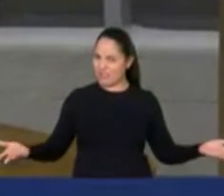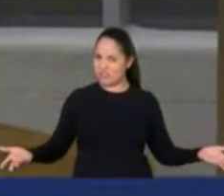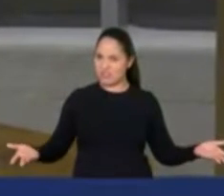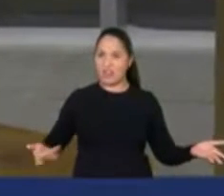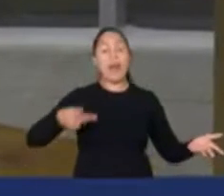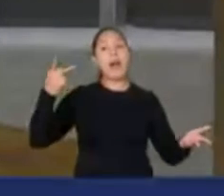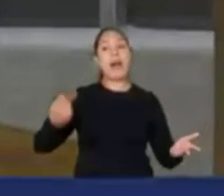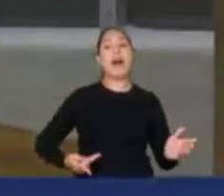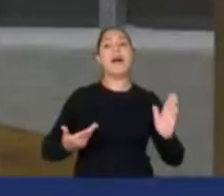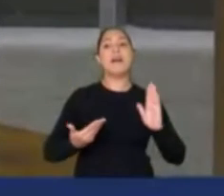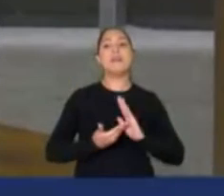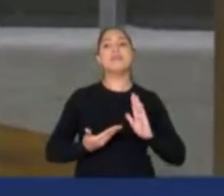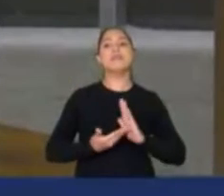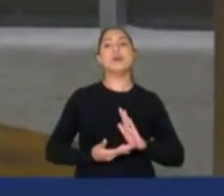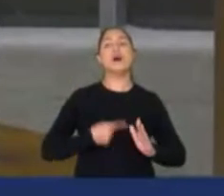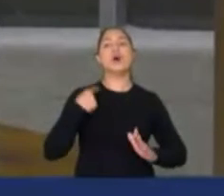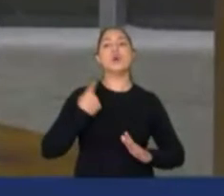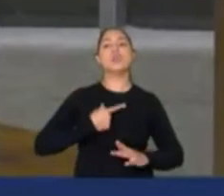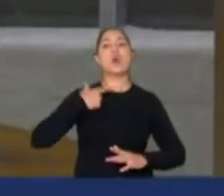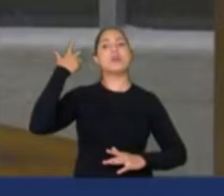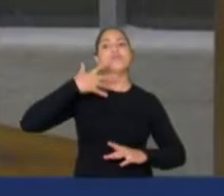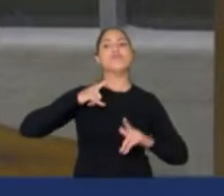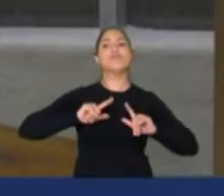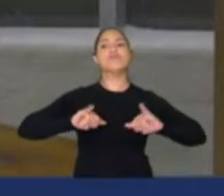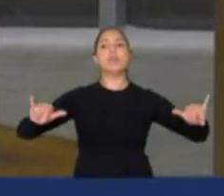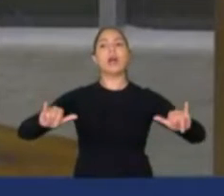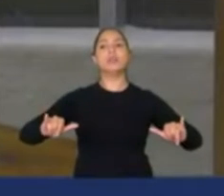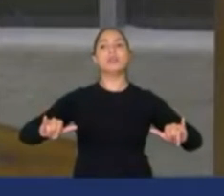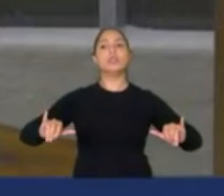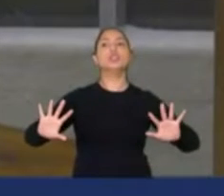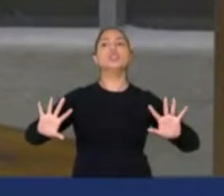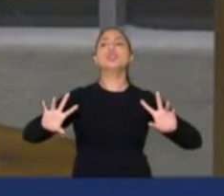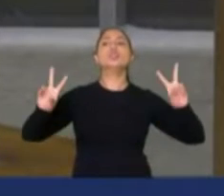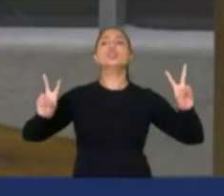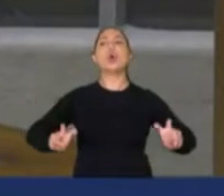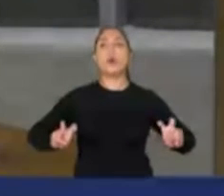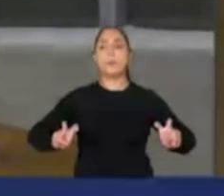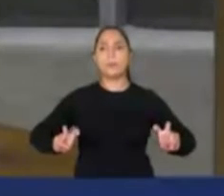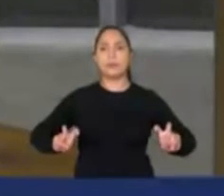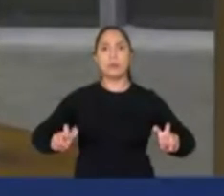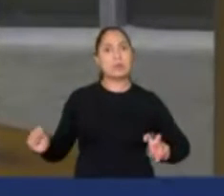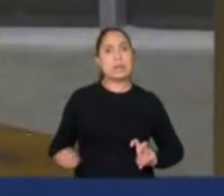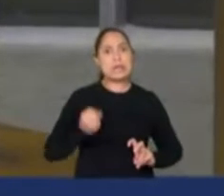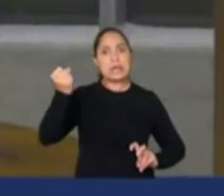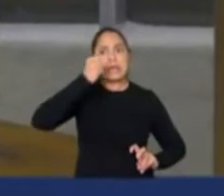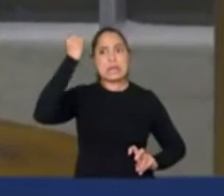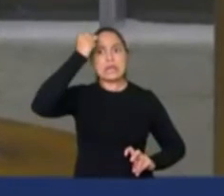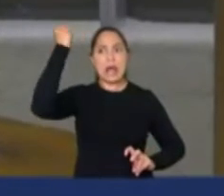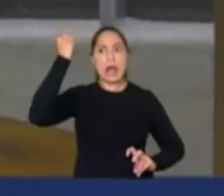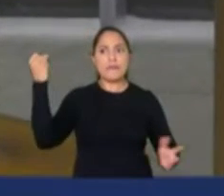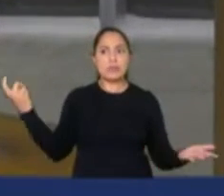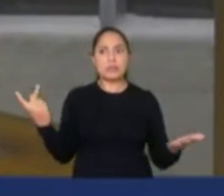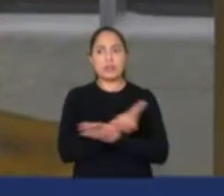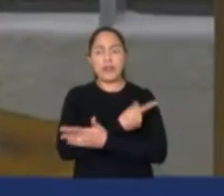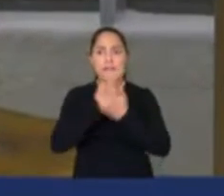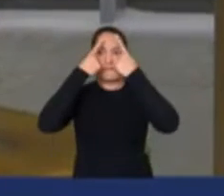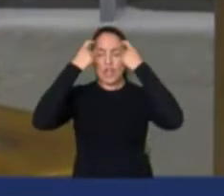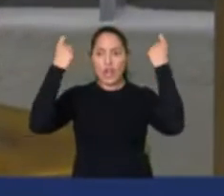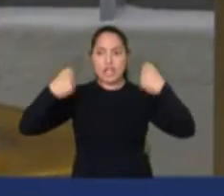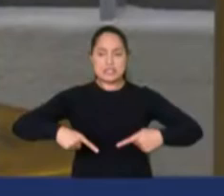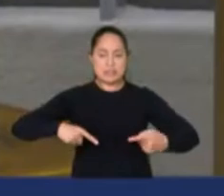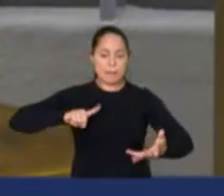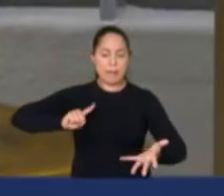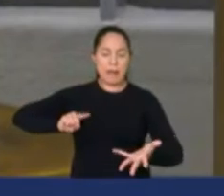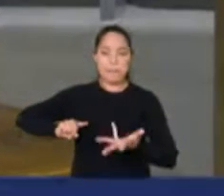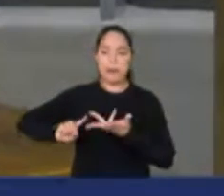pronunciando e se posicionando sobre a gravidade da escalada de violência. Não